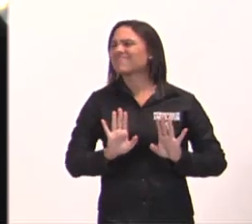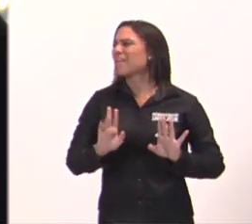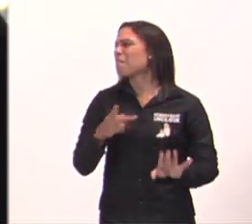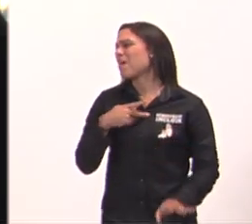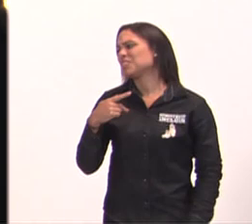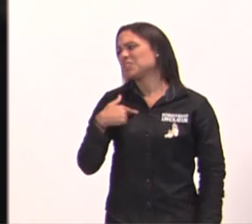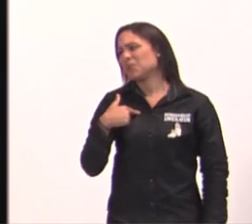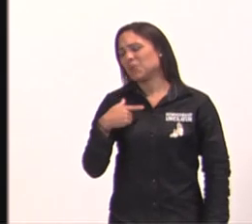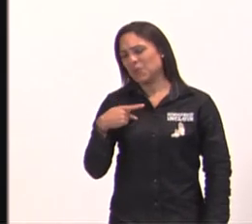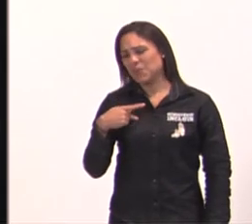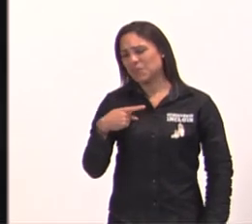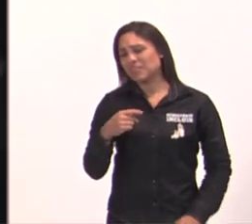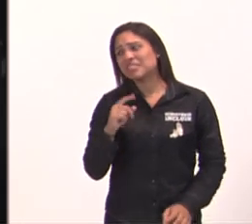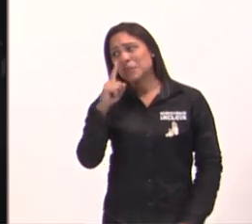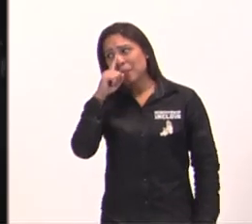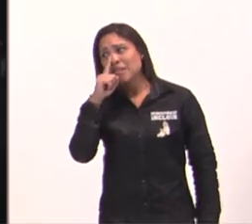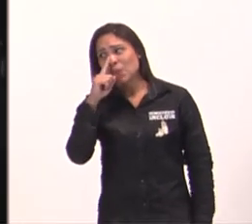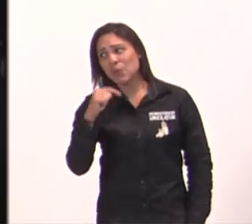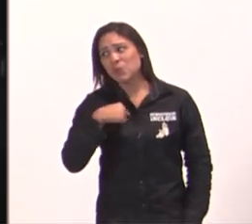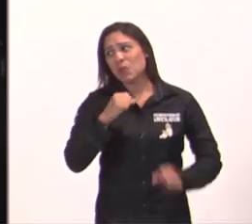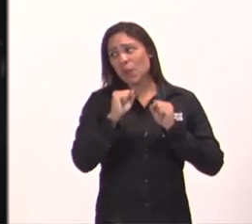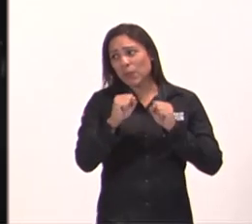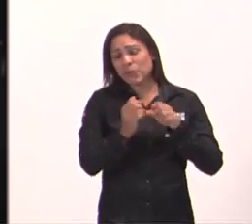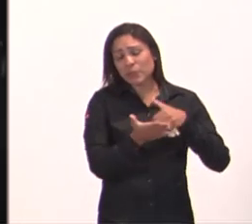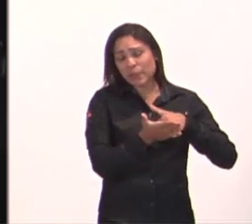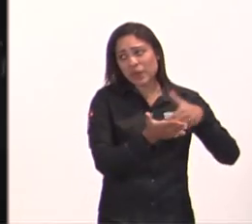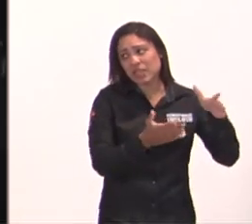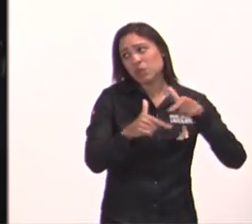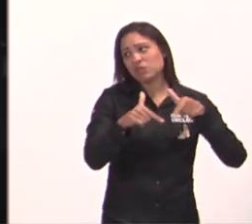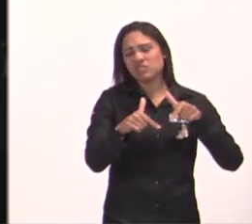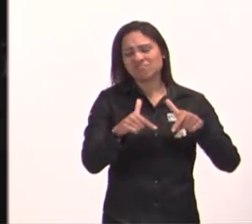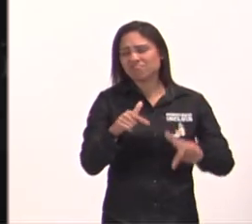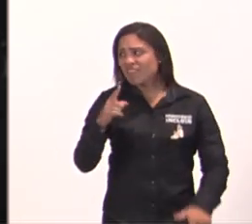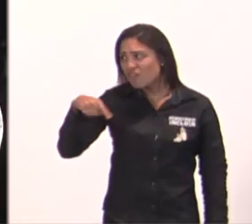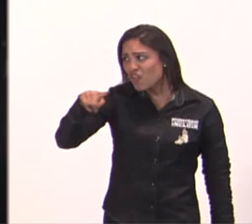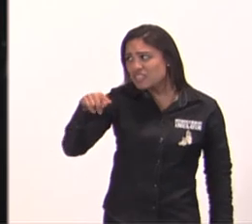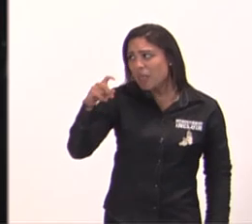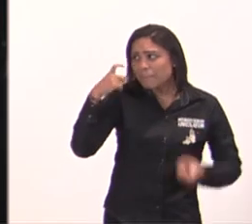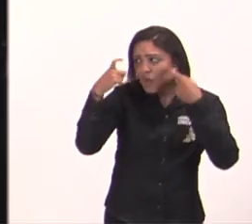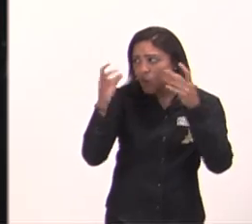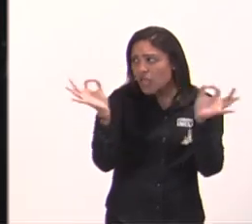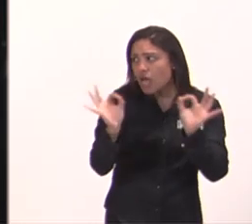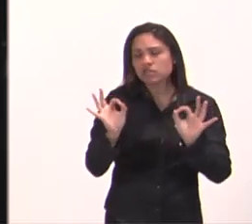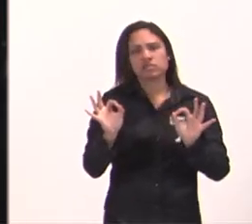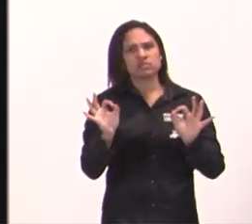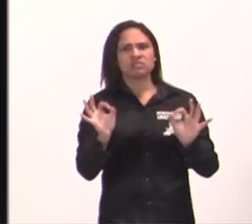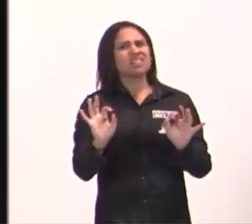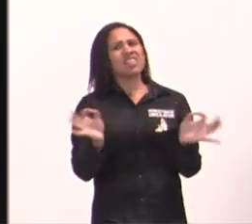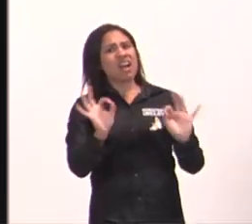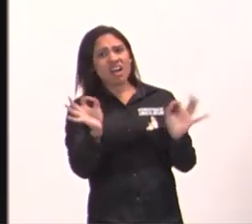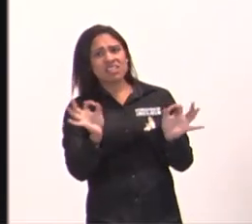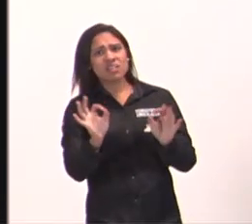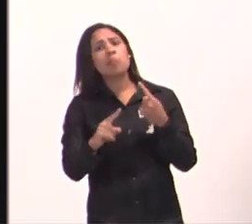mandado embora, o senhor não fica preocupado, não, não fico não, ah, porque o senhor está empregado, não querido,